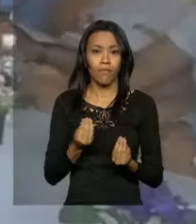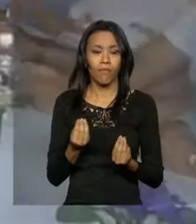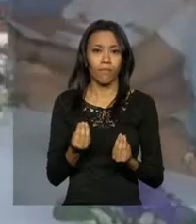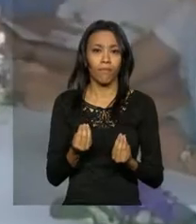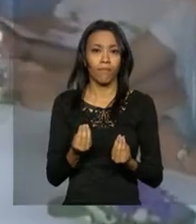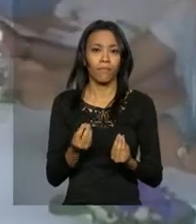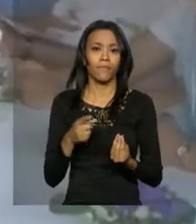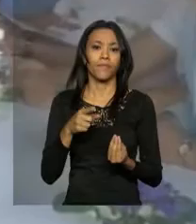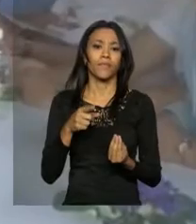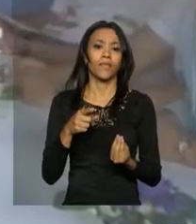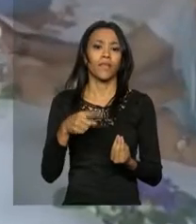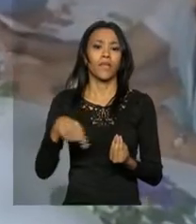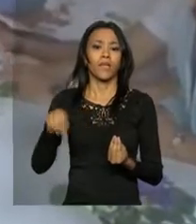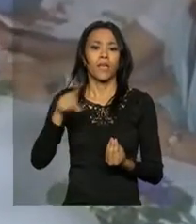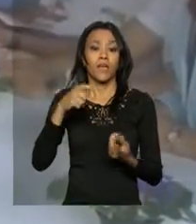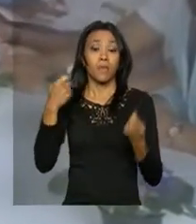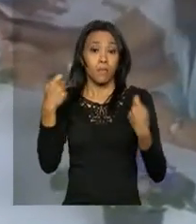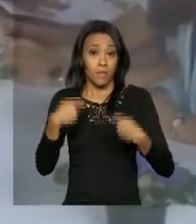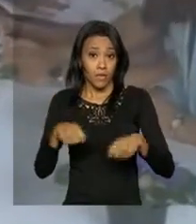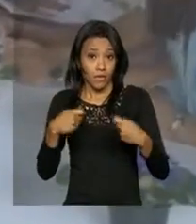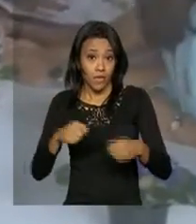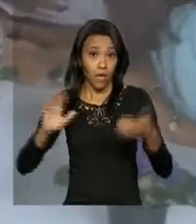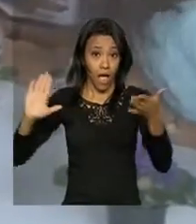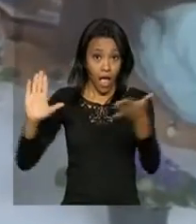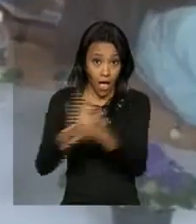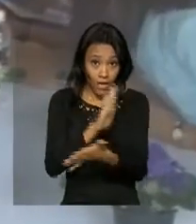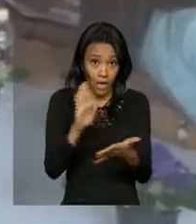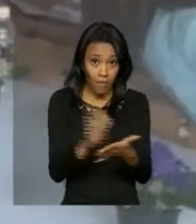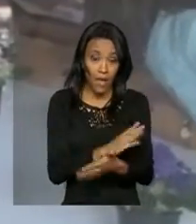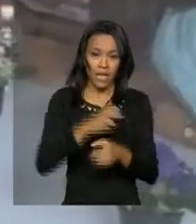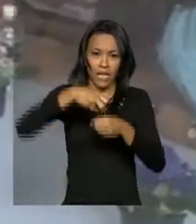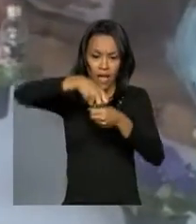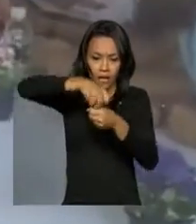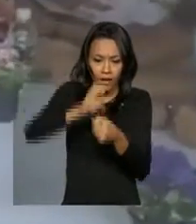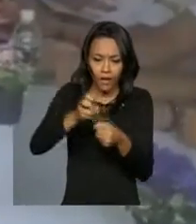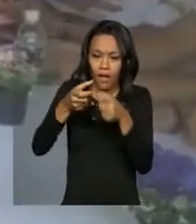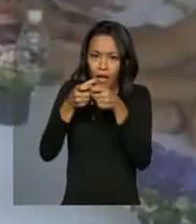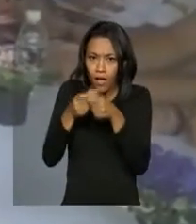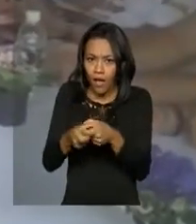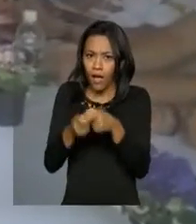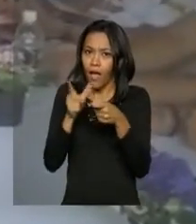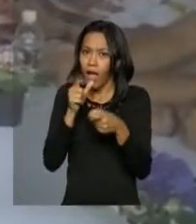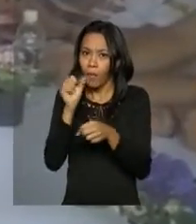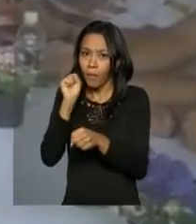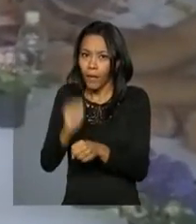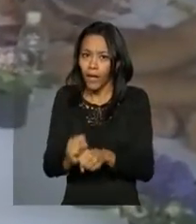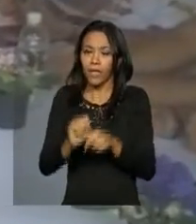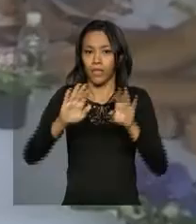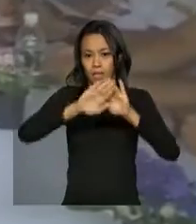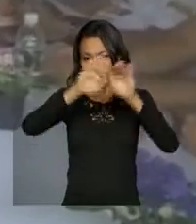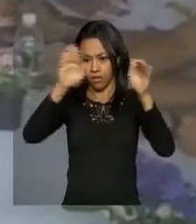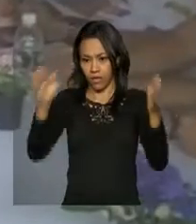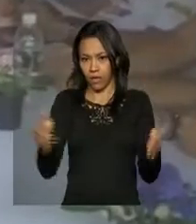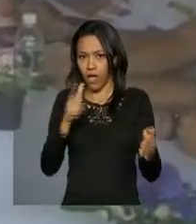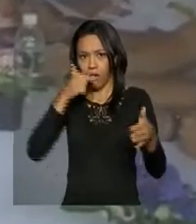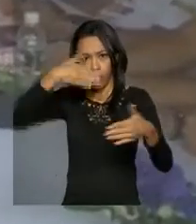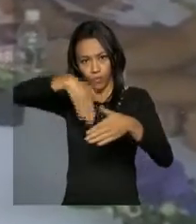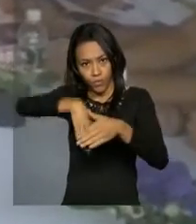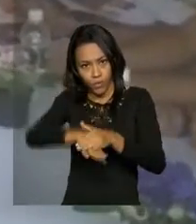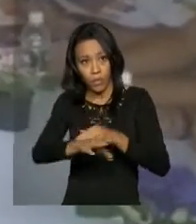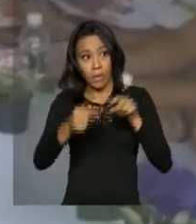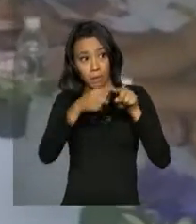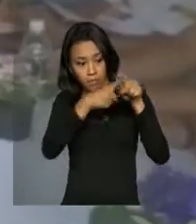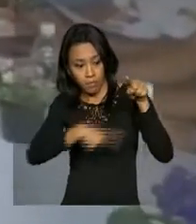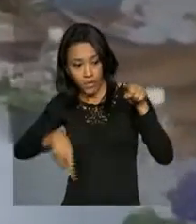A gente entende a rama. Então é tampinha de garrafa, é tampar a caixa d'água, são os pneus,